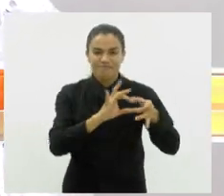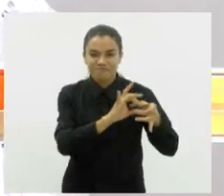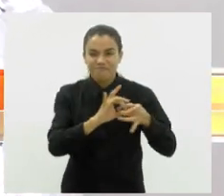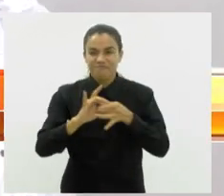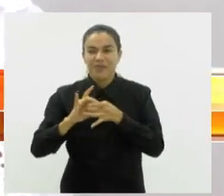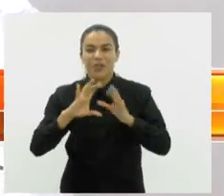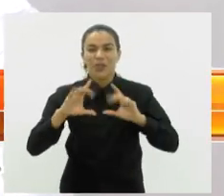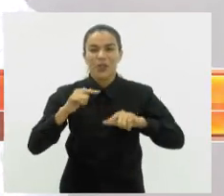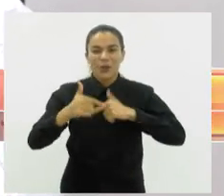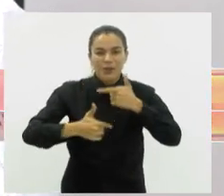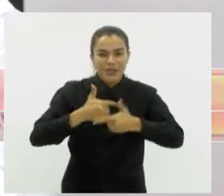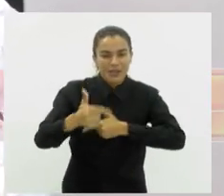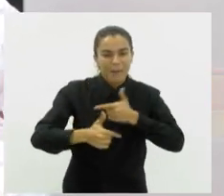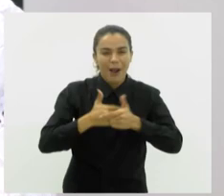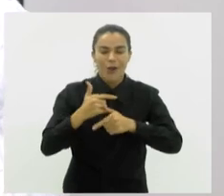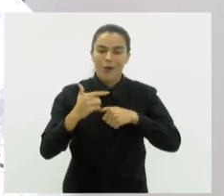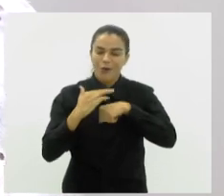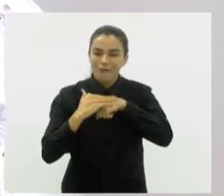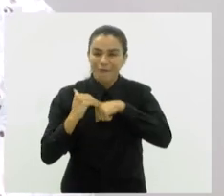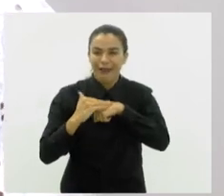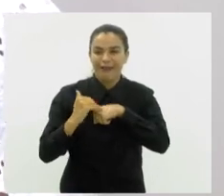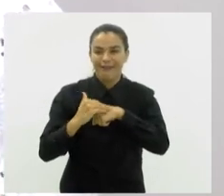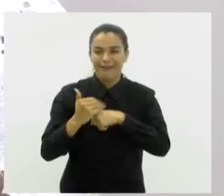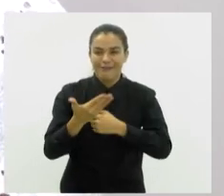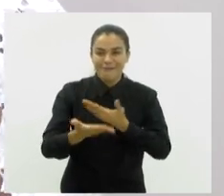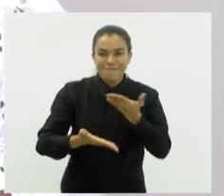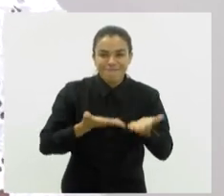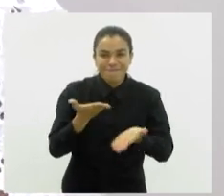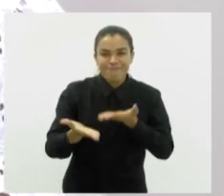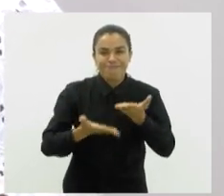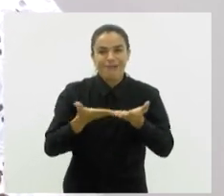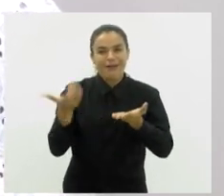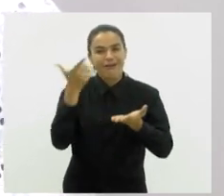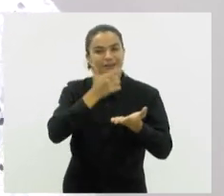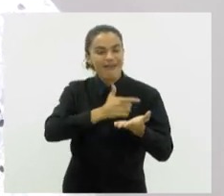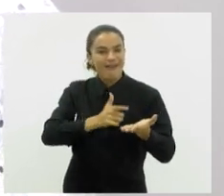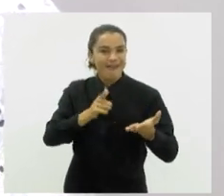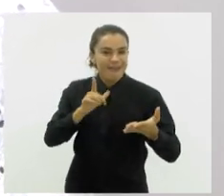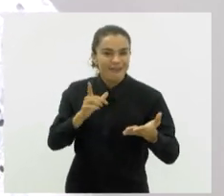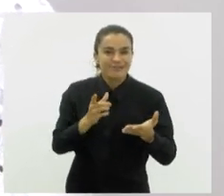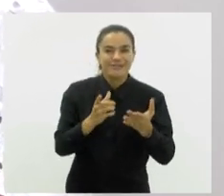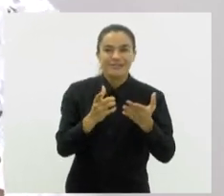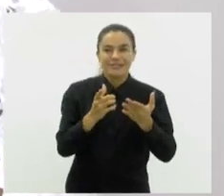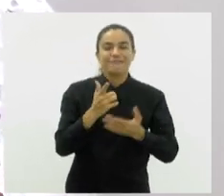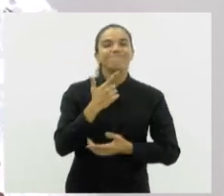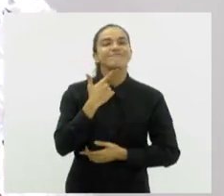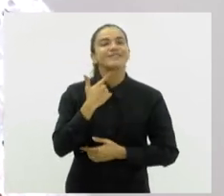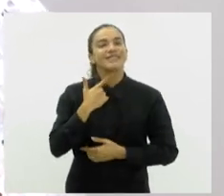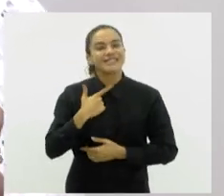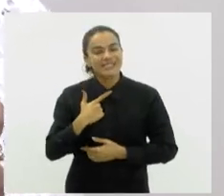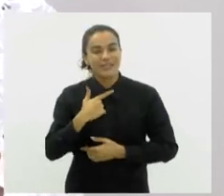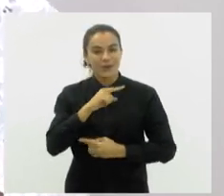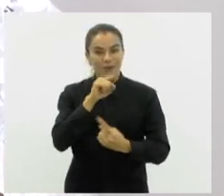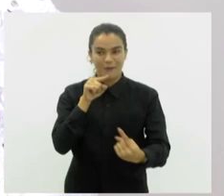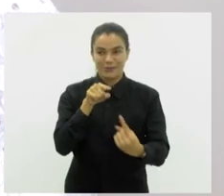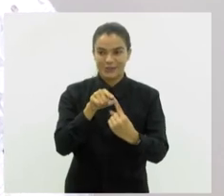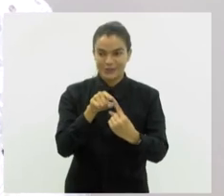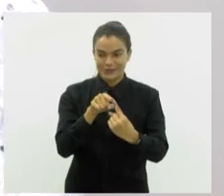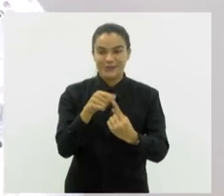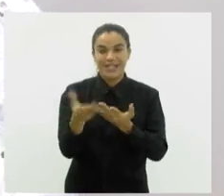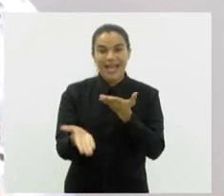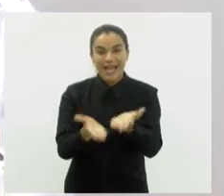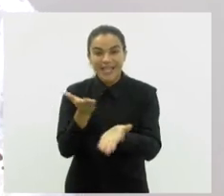todo mundo trabalhou com muito carinho para a consecução desse nosso desejo, desse nosso objetivo de